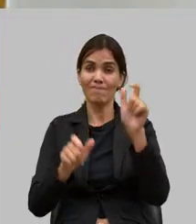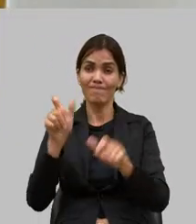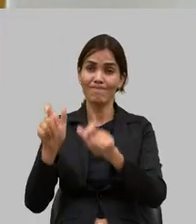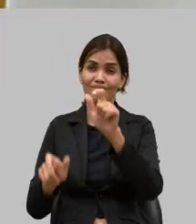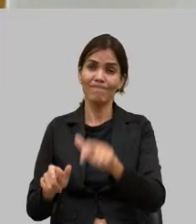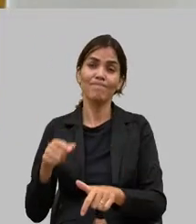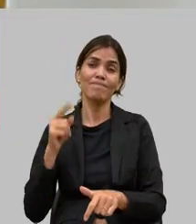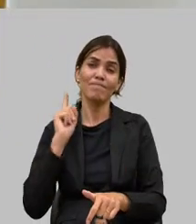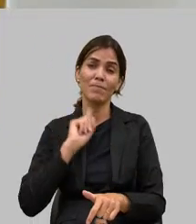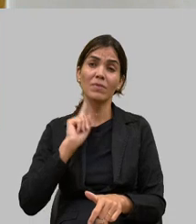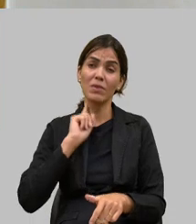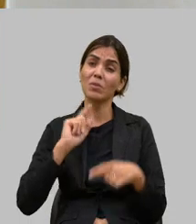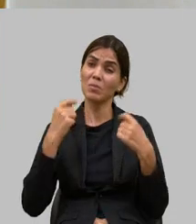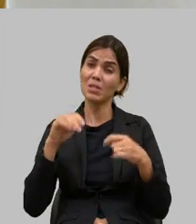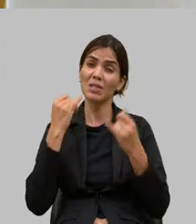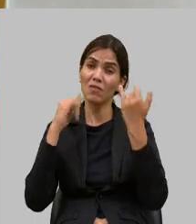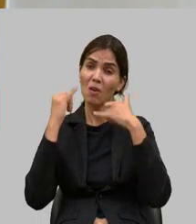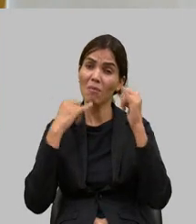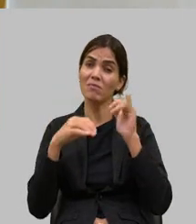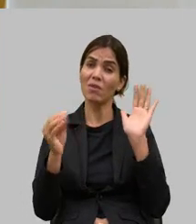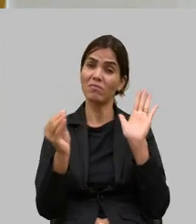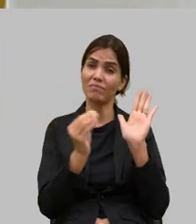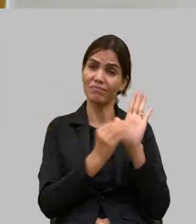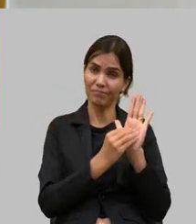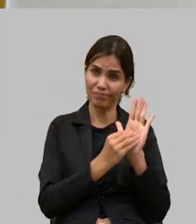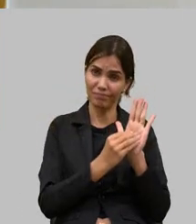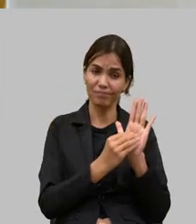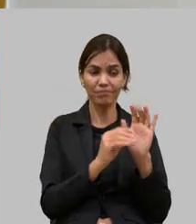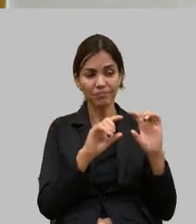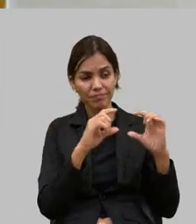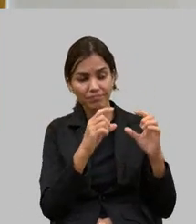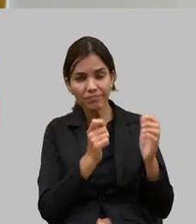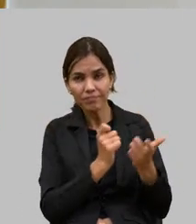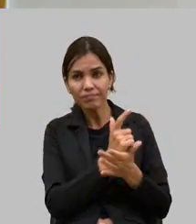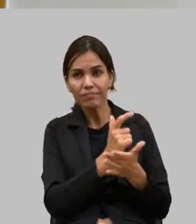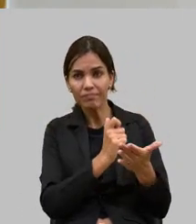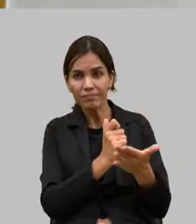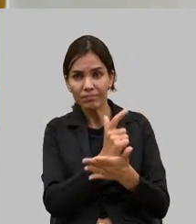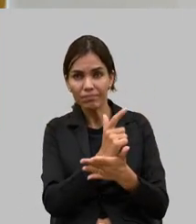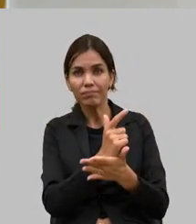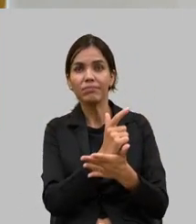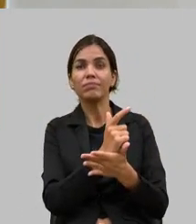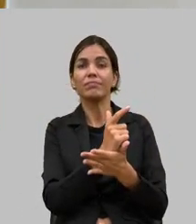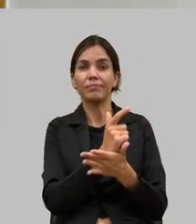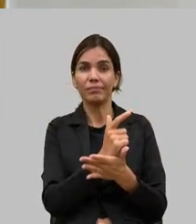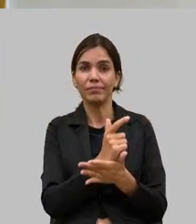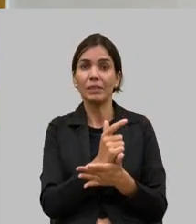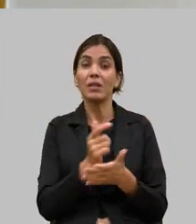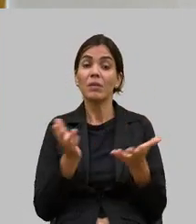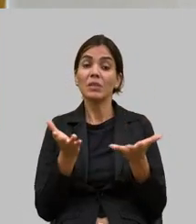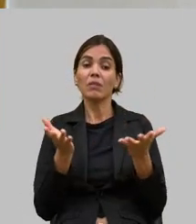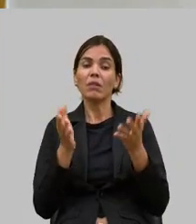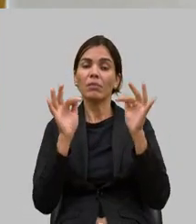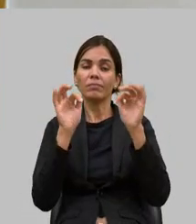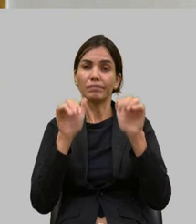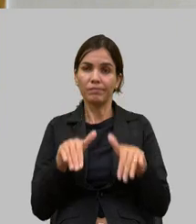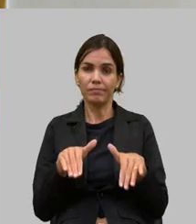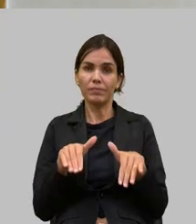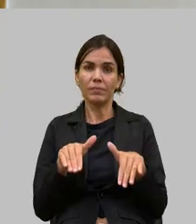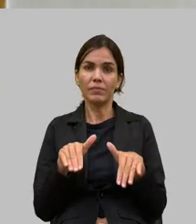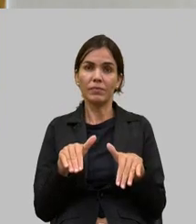consumindo mas também a defesa desse produtor rural que muitas vezes não tem aqui uma voz mas para encerrar eu